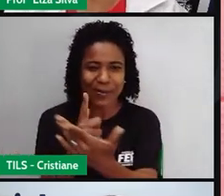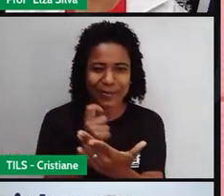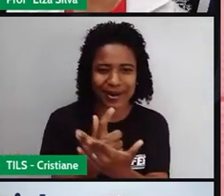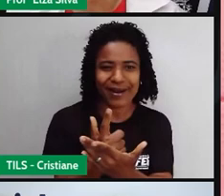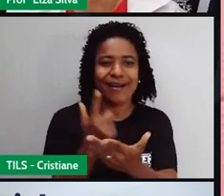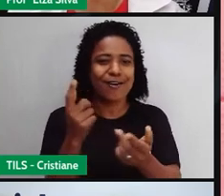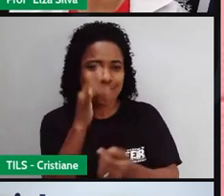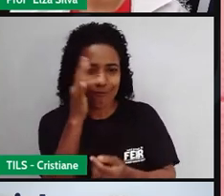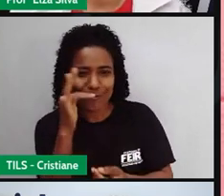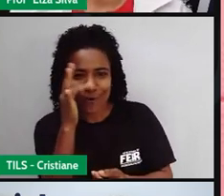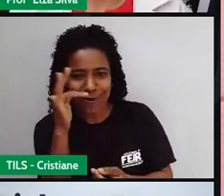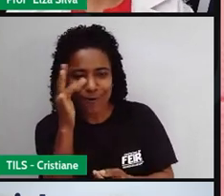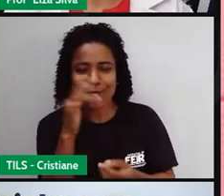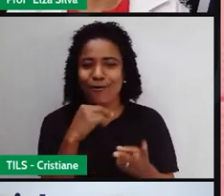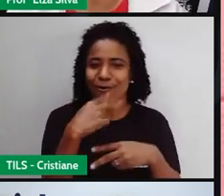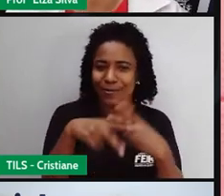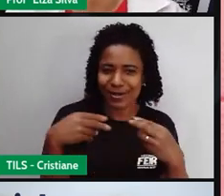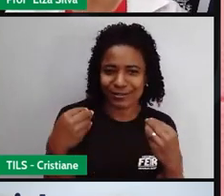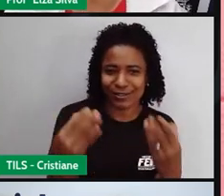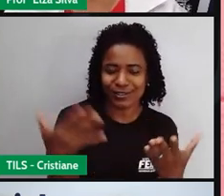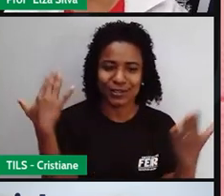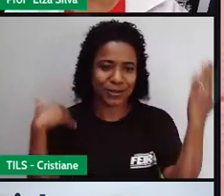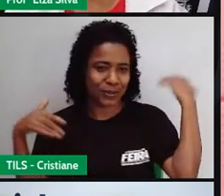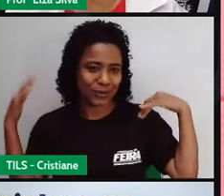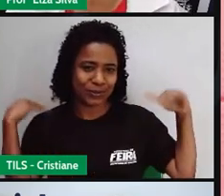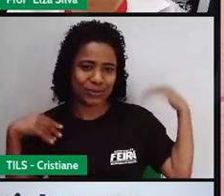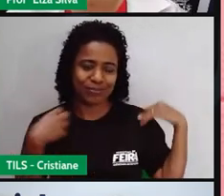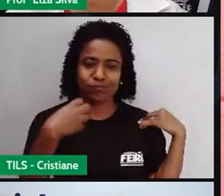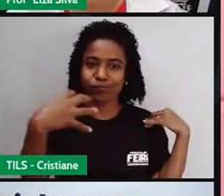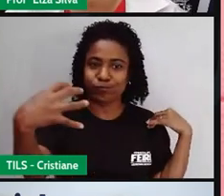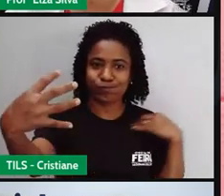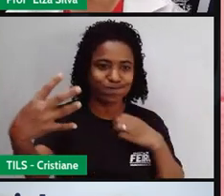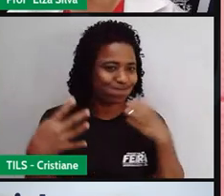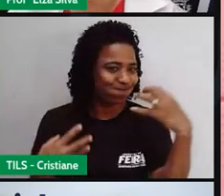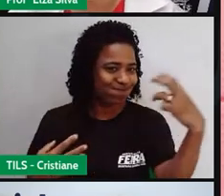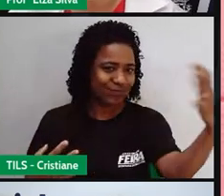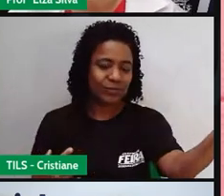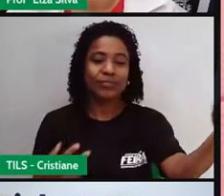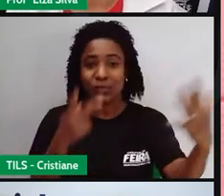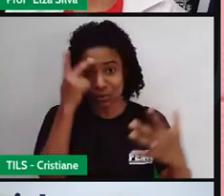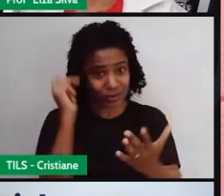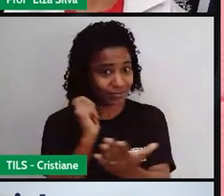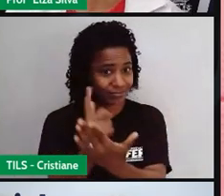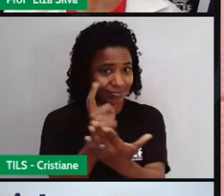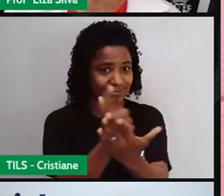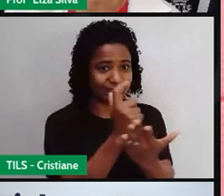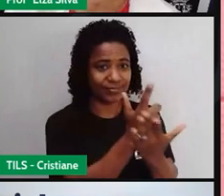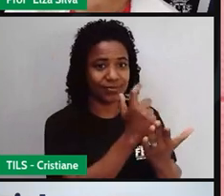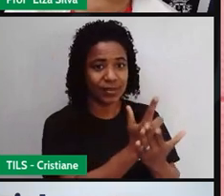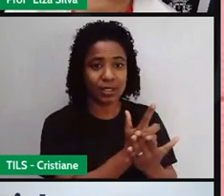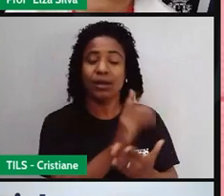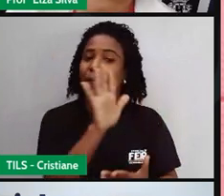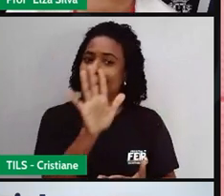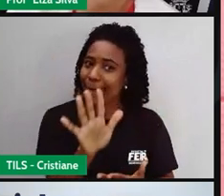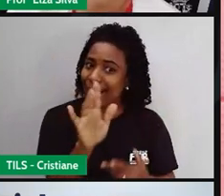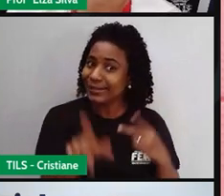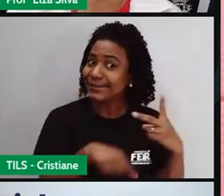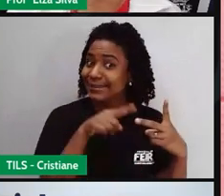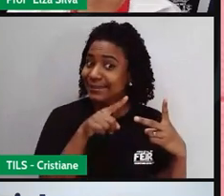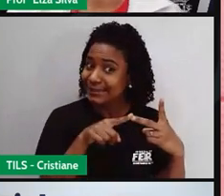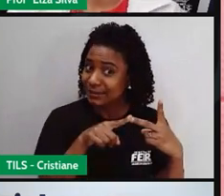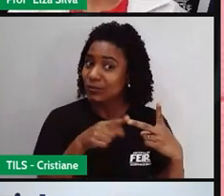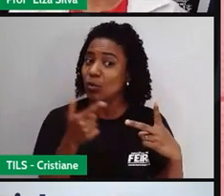presentes, flores, passeiam, né, tem um consumo maior nesse período. Agora, tem uma versão mais